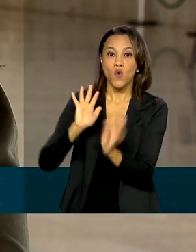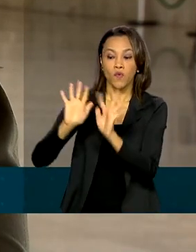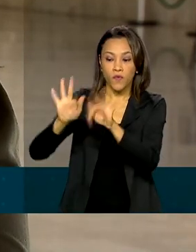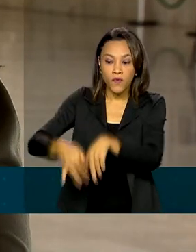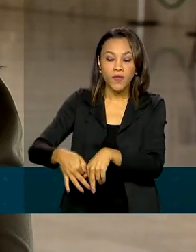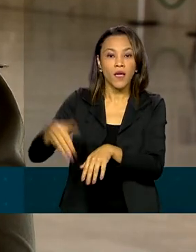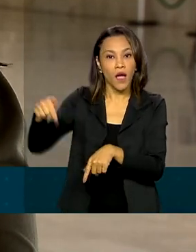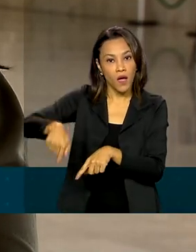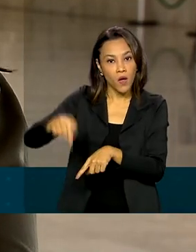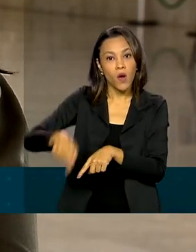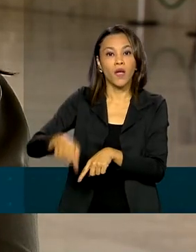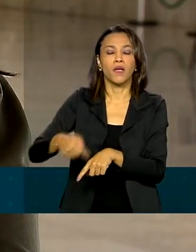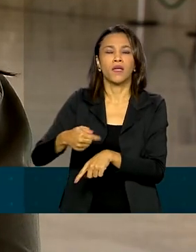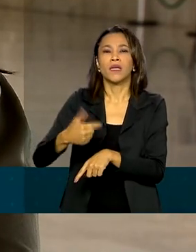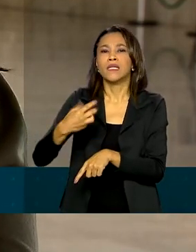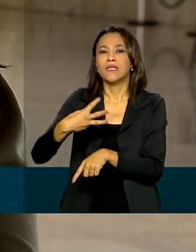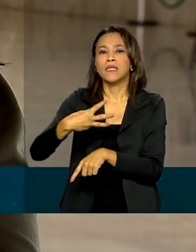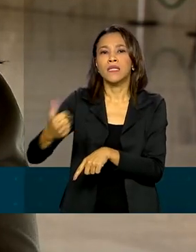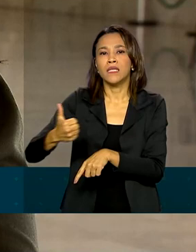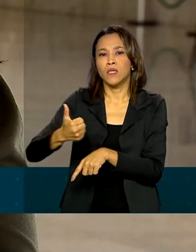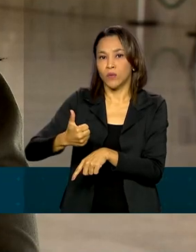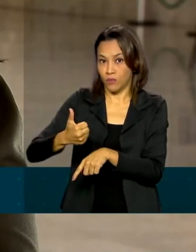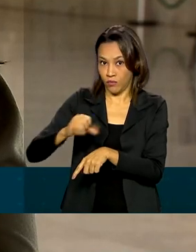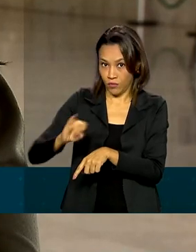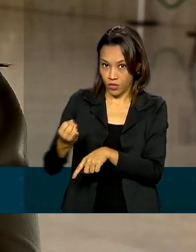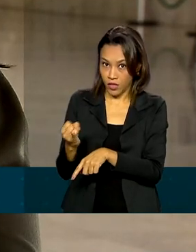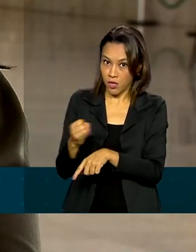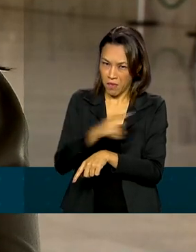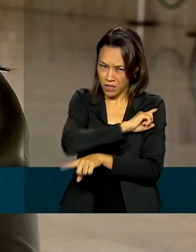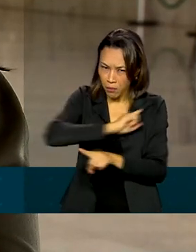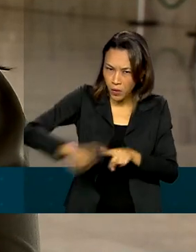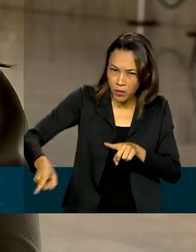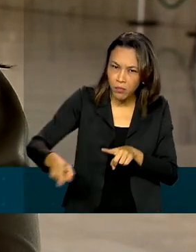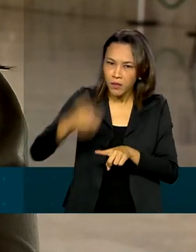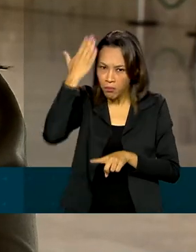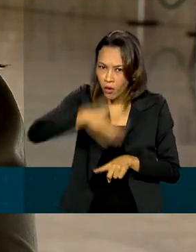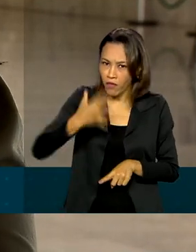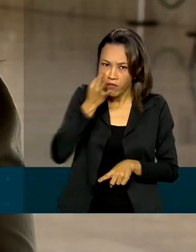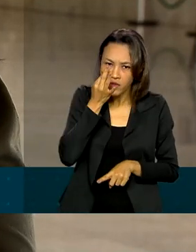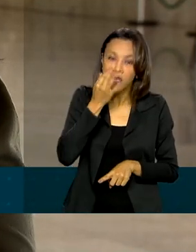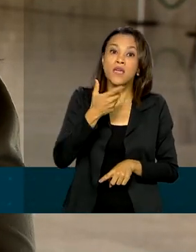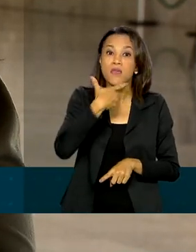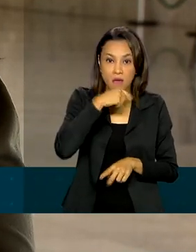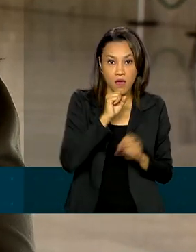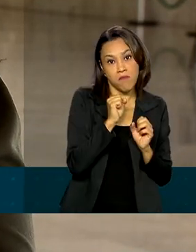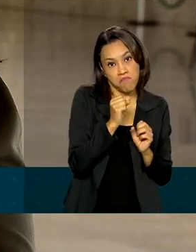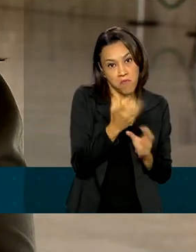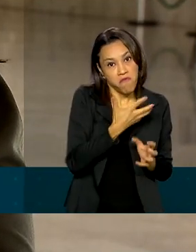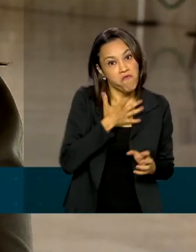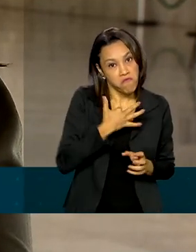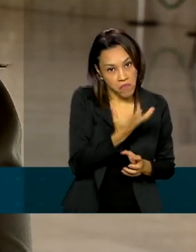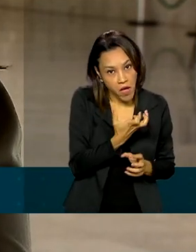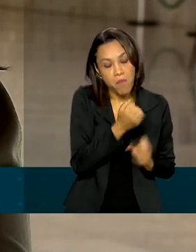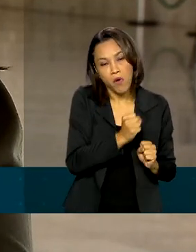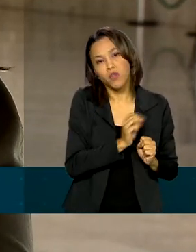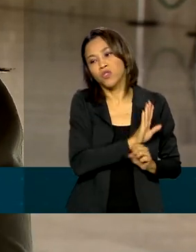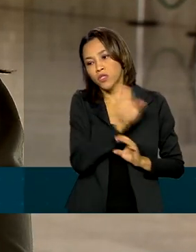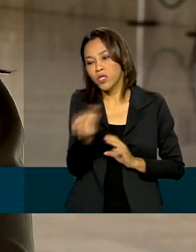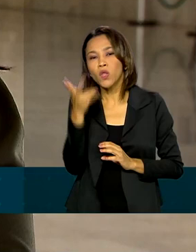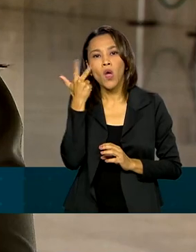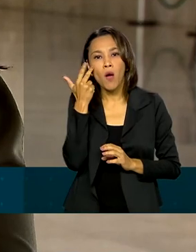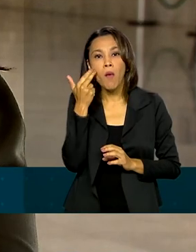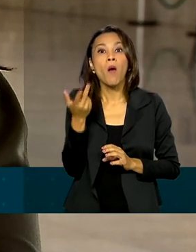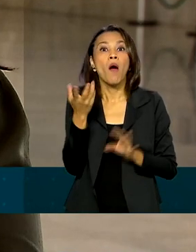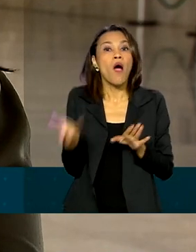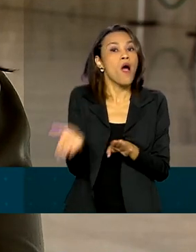31 de janeiro, mas a prova de vida não está proibida. O segurado que quiser pode ir normalmente ao banco, só precisa agendar